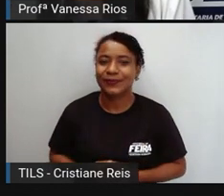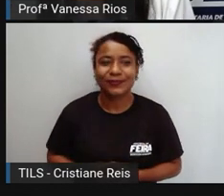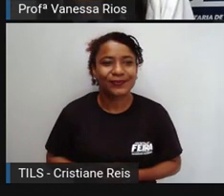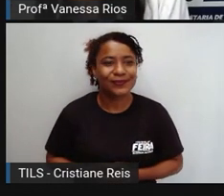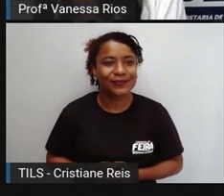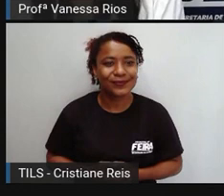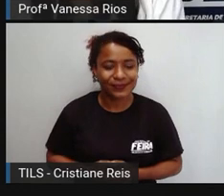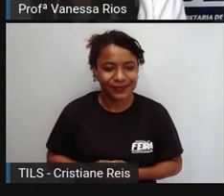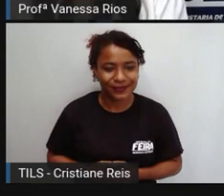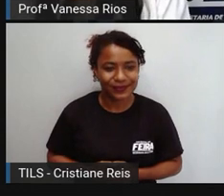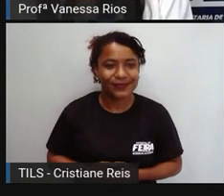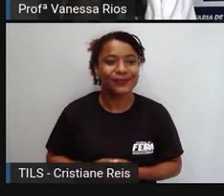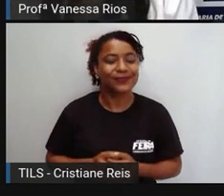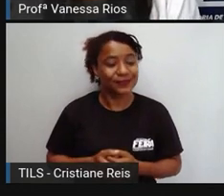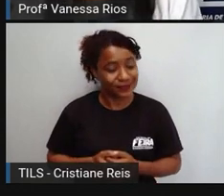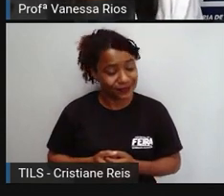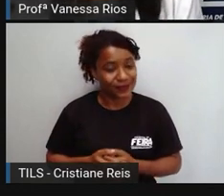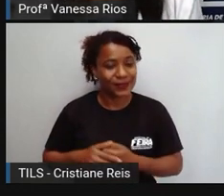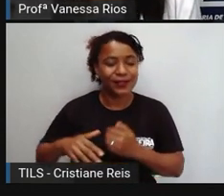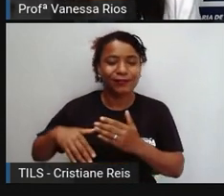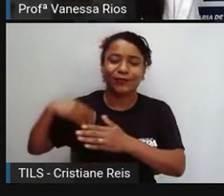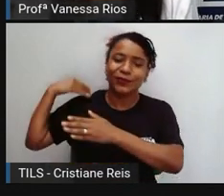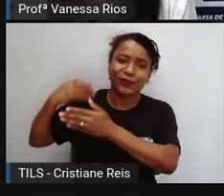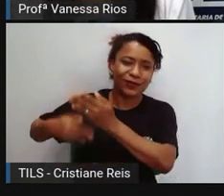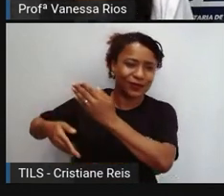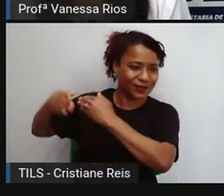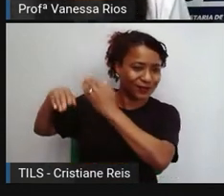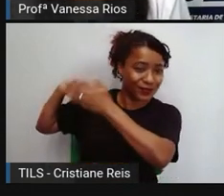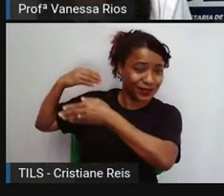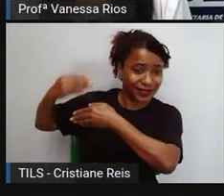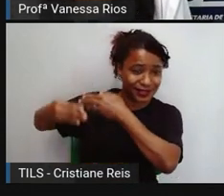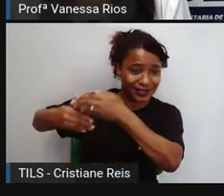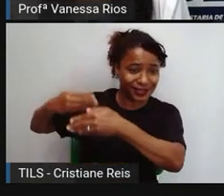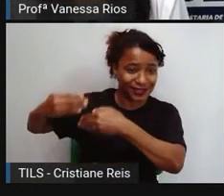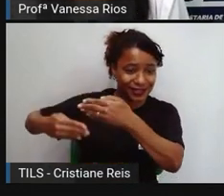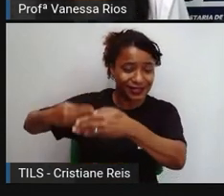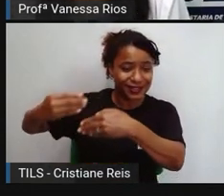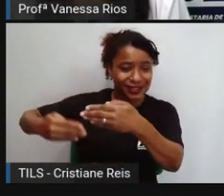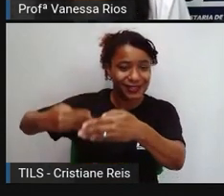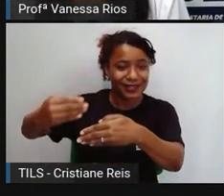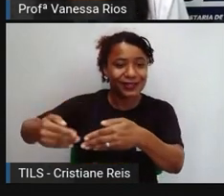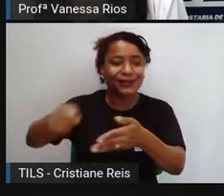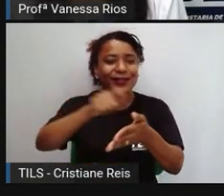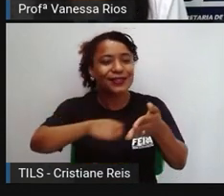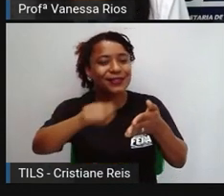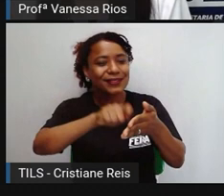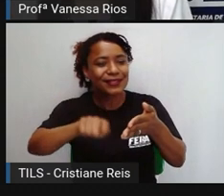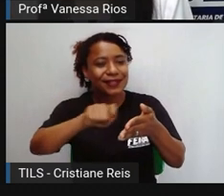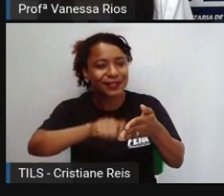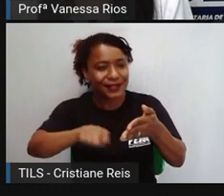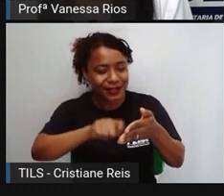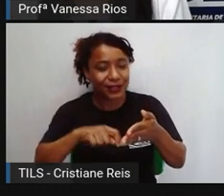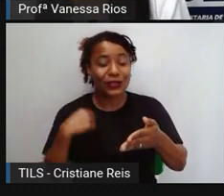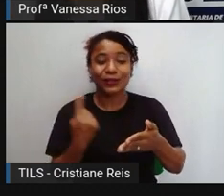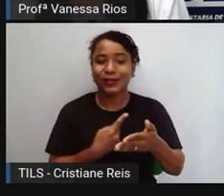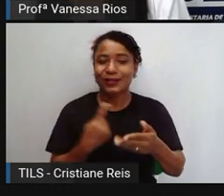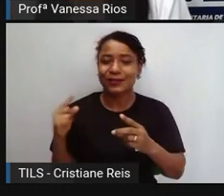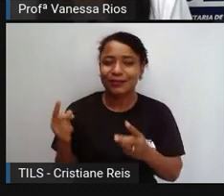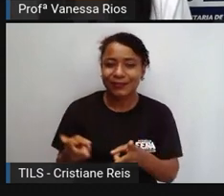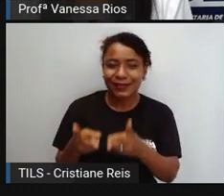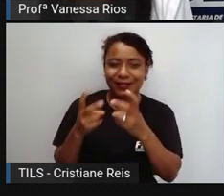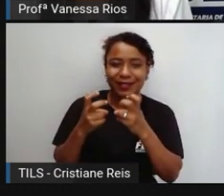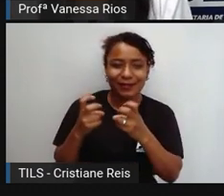Então aí no decorrer do caminho, não é, da escrita, a gente percebe que houve o desenvolvimento,